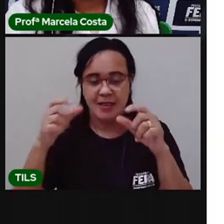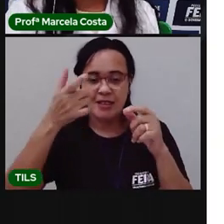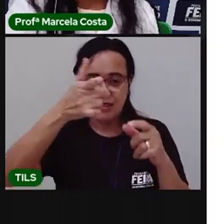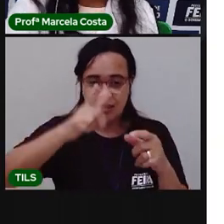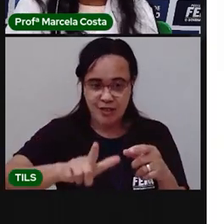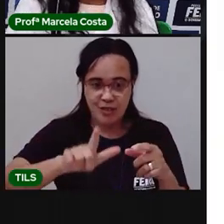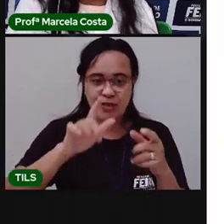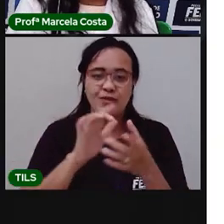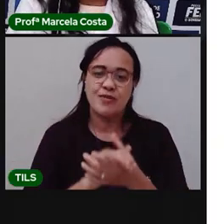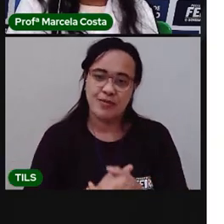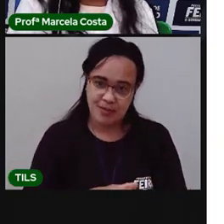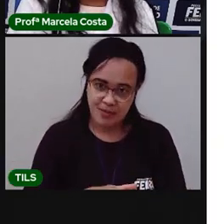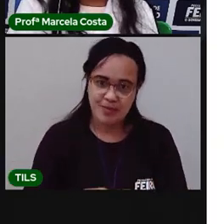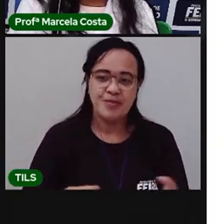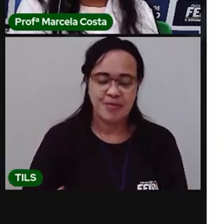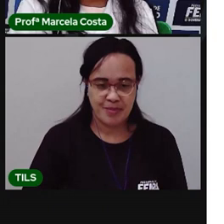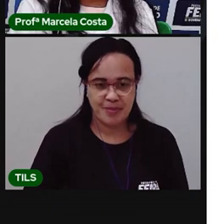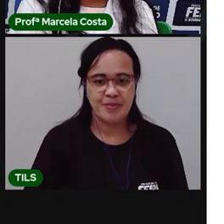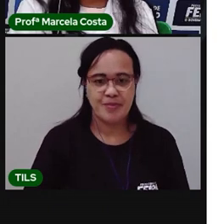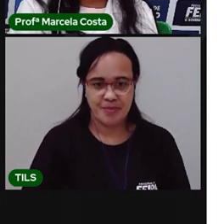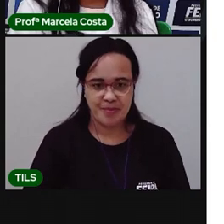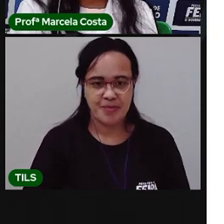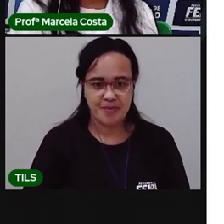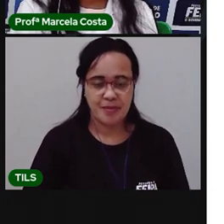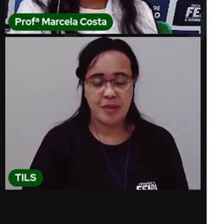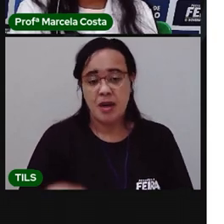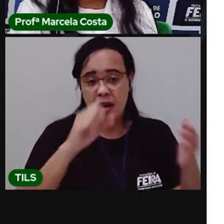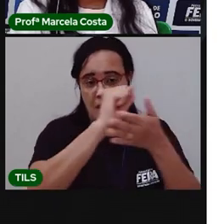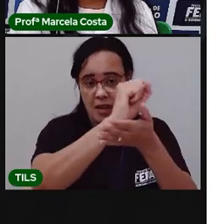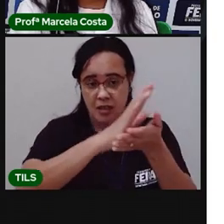Que agora a gente vai fazer a atividade.